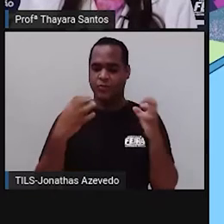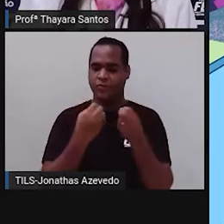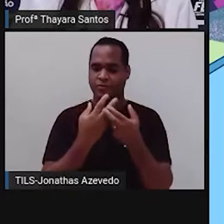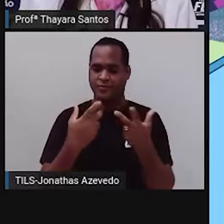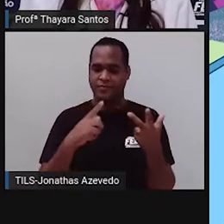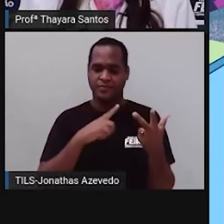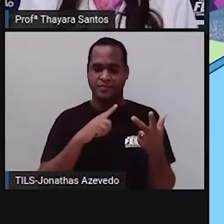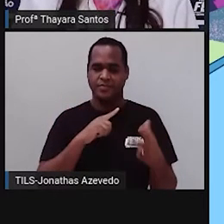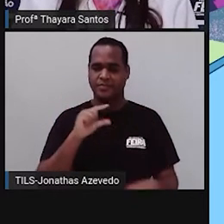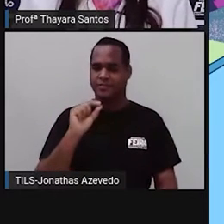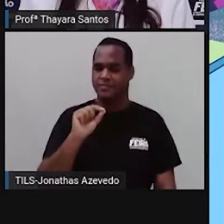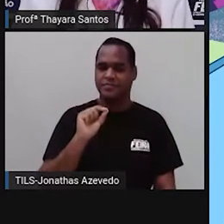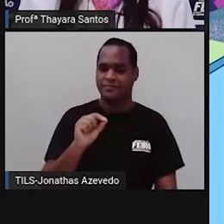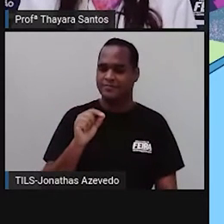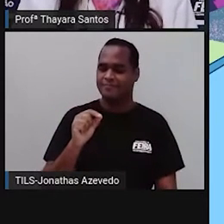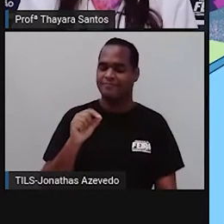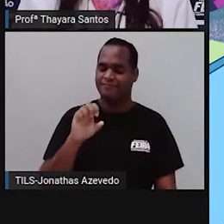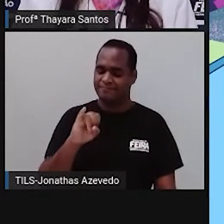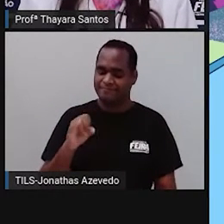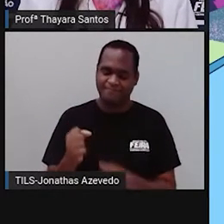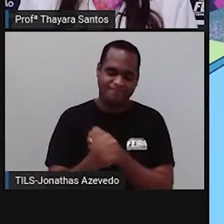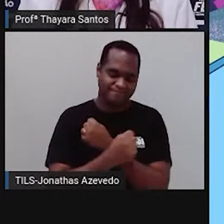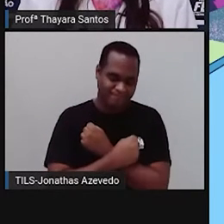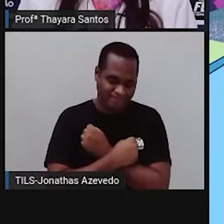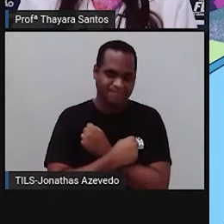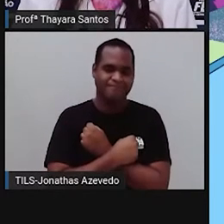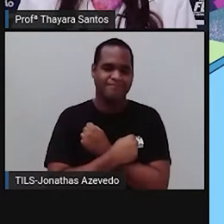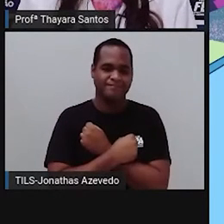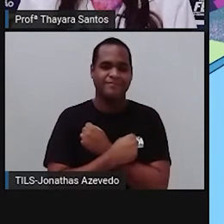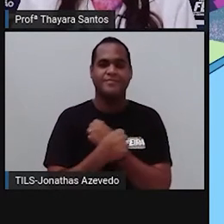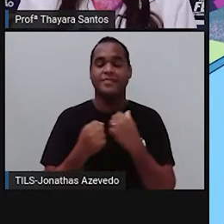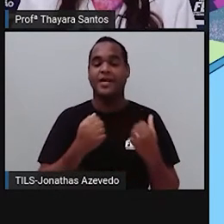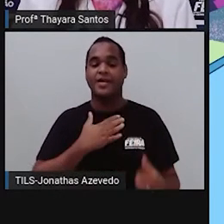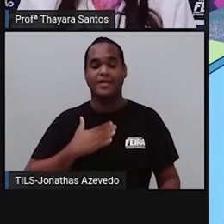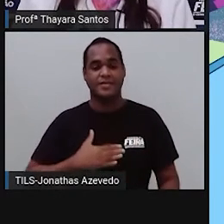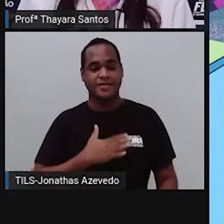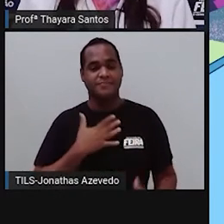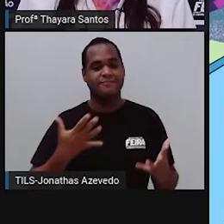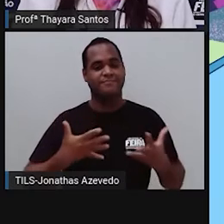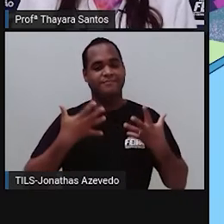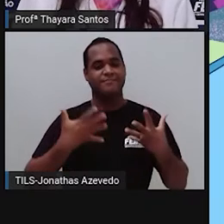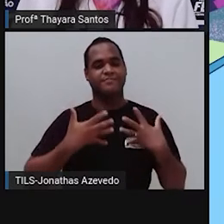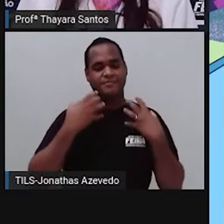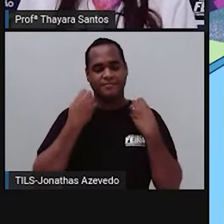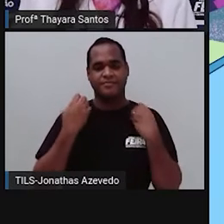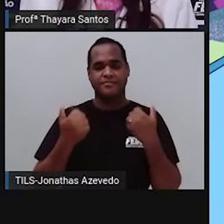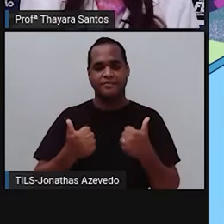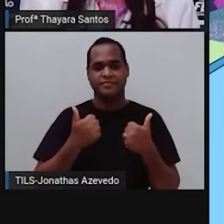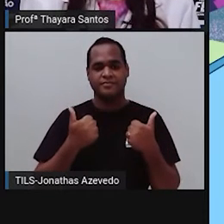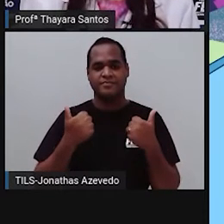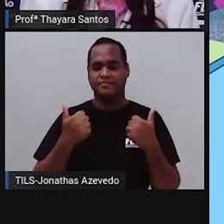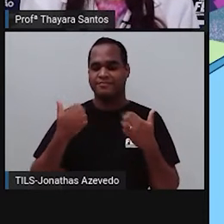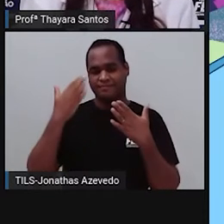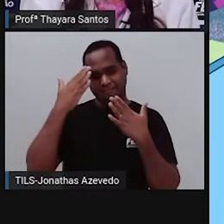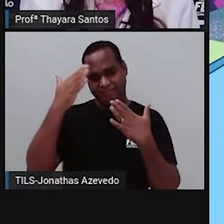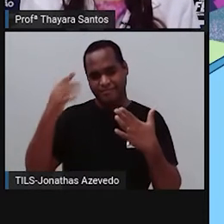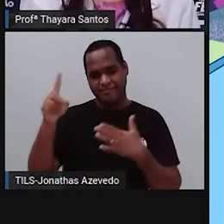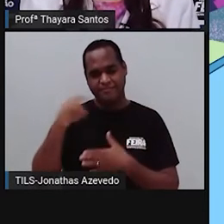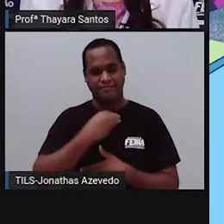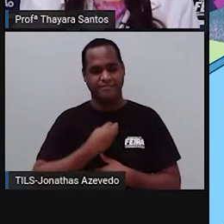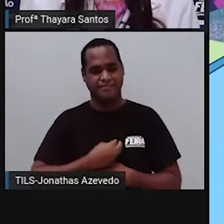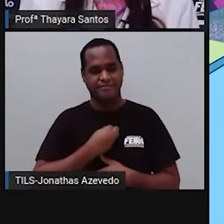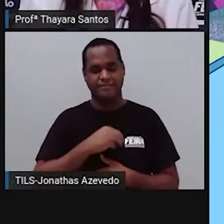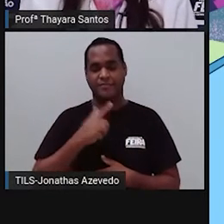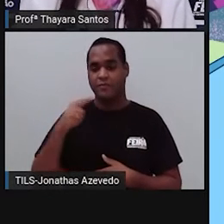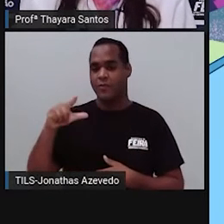sintam-se abraçados aí por nós. E é um prazer enorme, uma alegria ter vocês aqui conosco. Então, muito obrigado por estarem aqui acompanhando mais